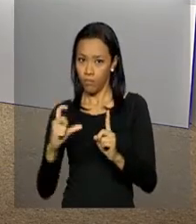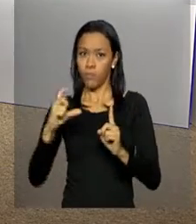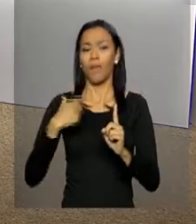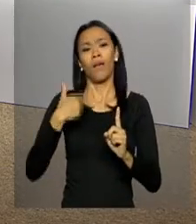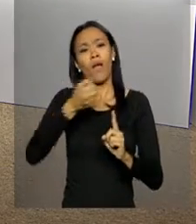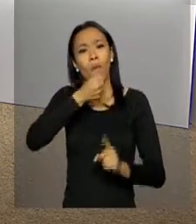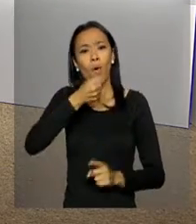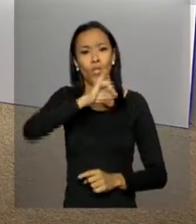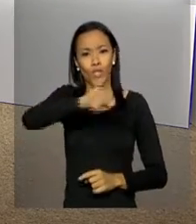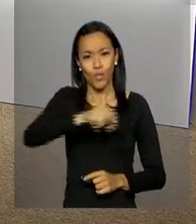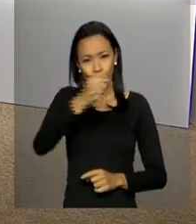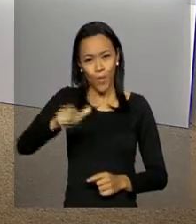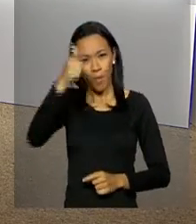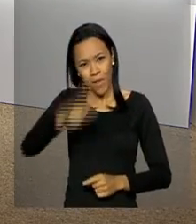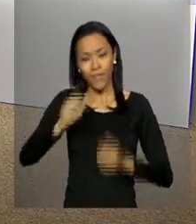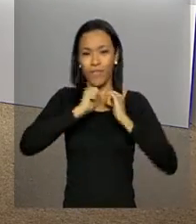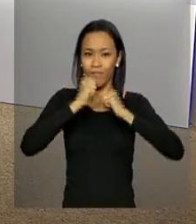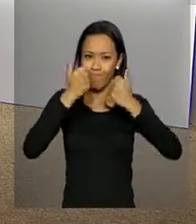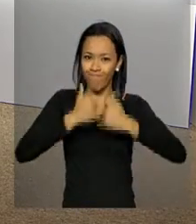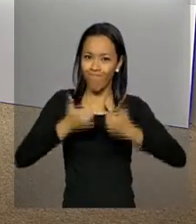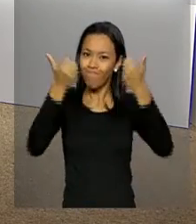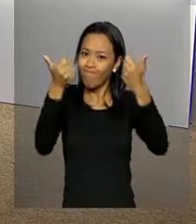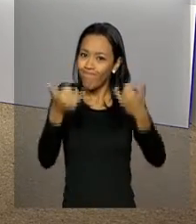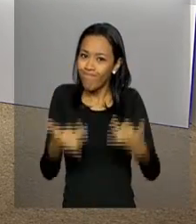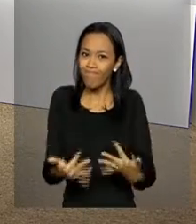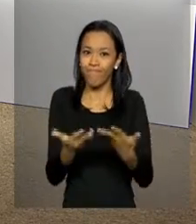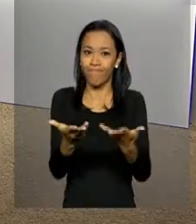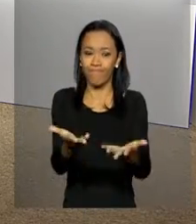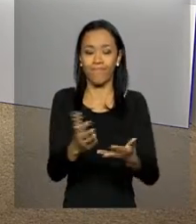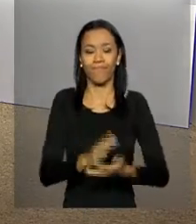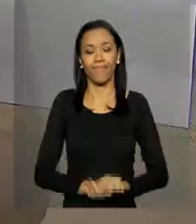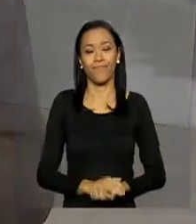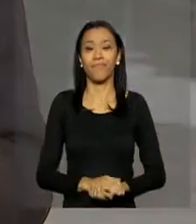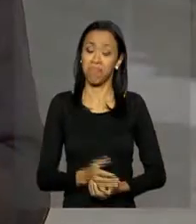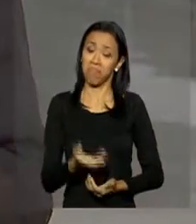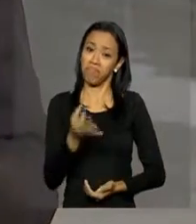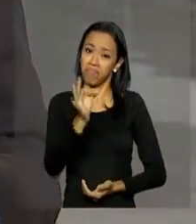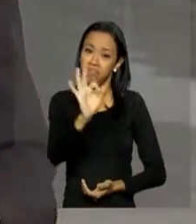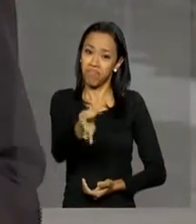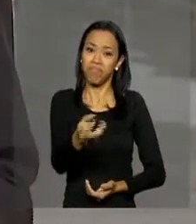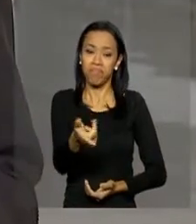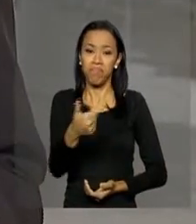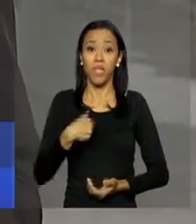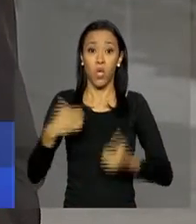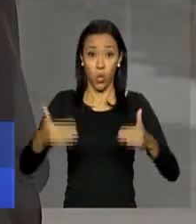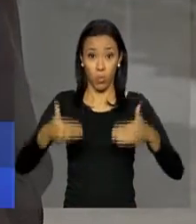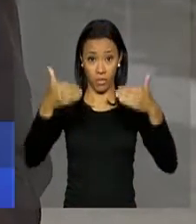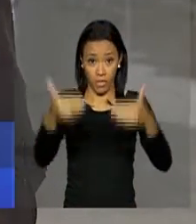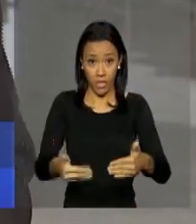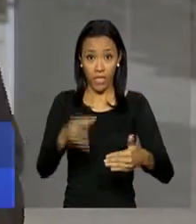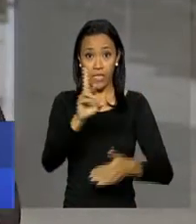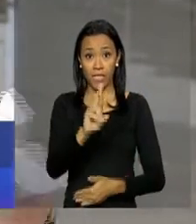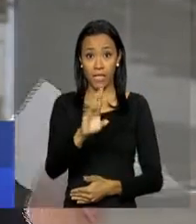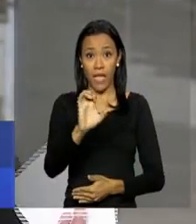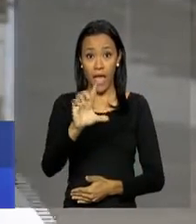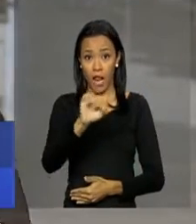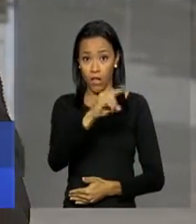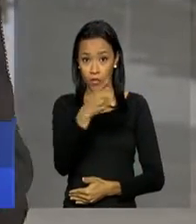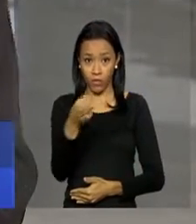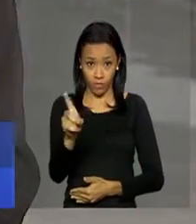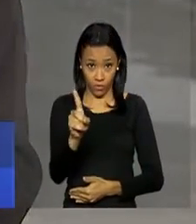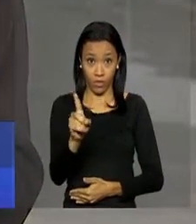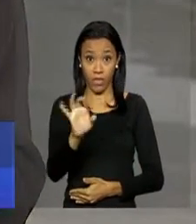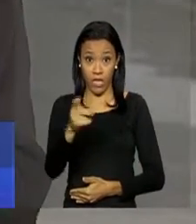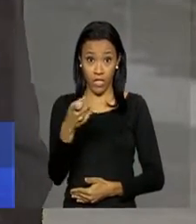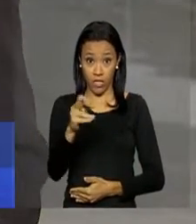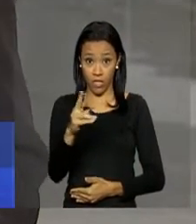mais informações ao vivo. Oi, João Pedro. Oi, Daniela. É isso mesmo. O Ministério das Relações Exteriores divulgou ontem uma